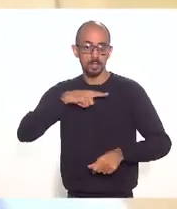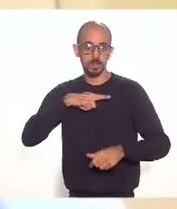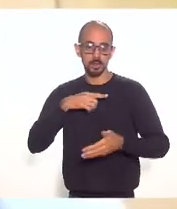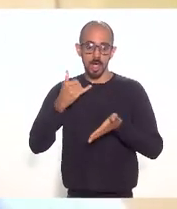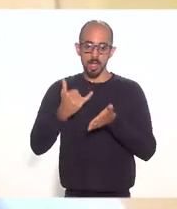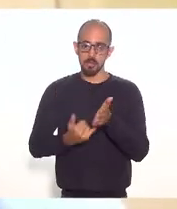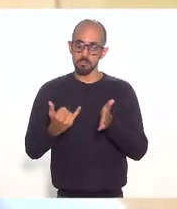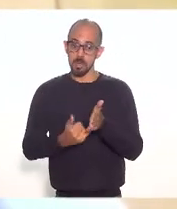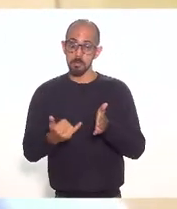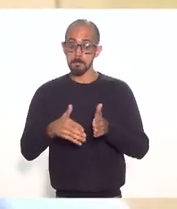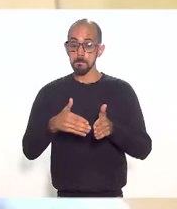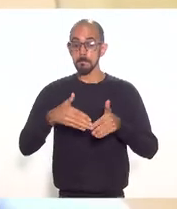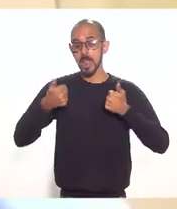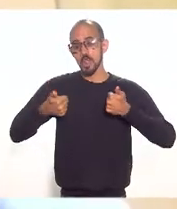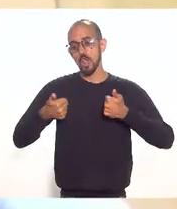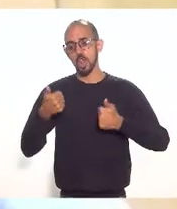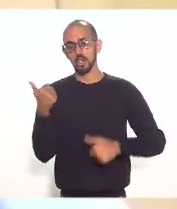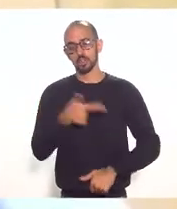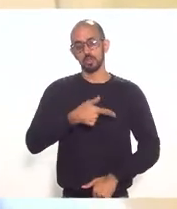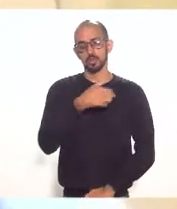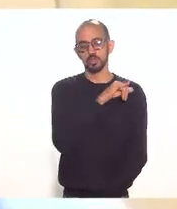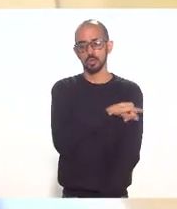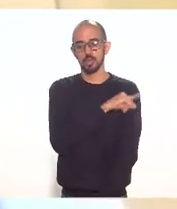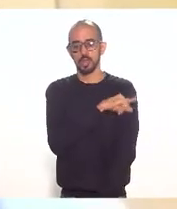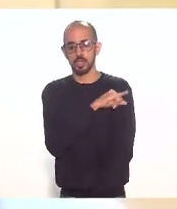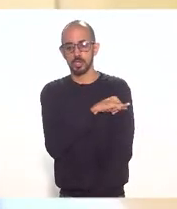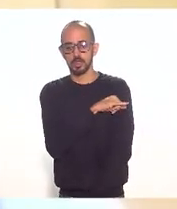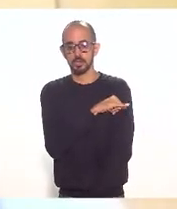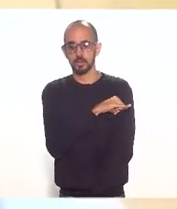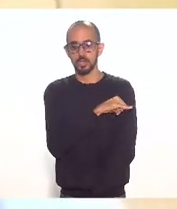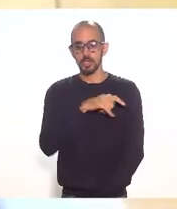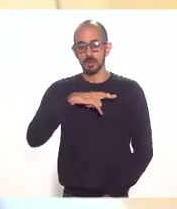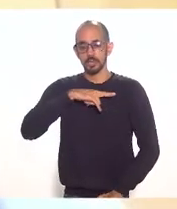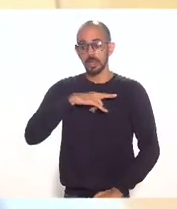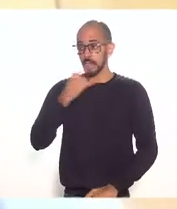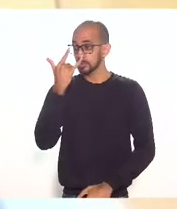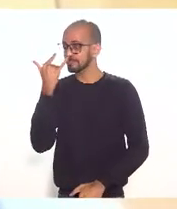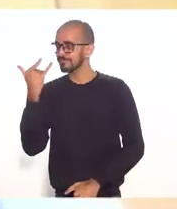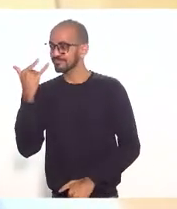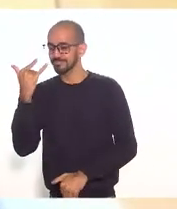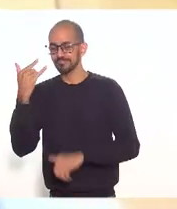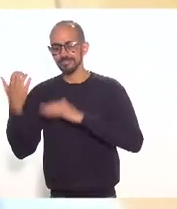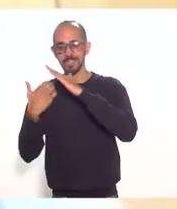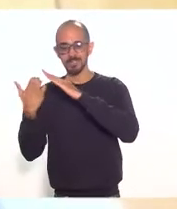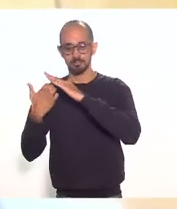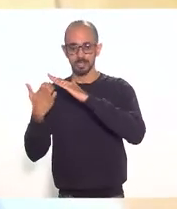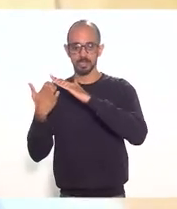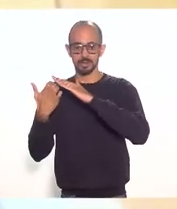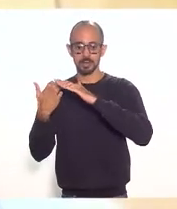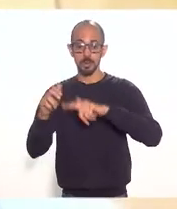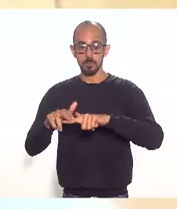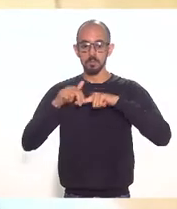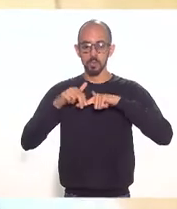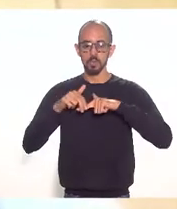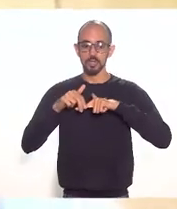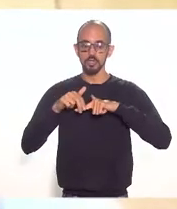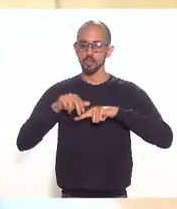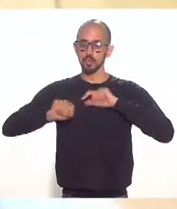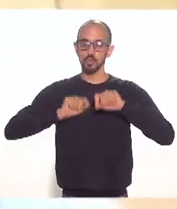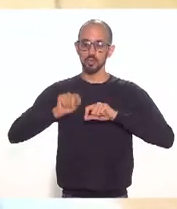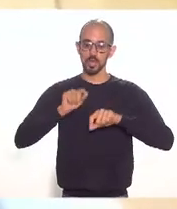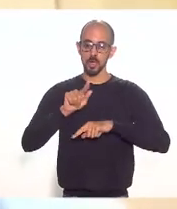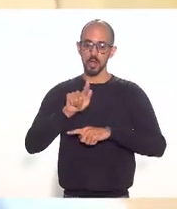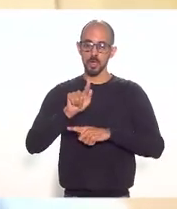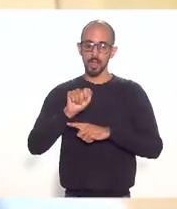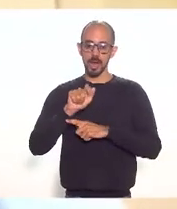e fiscais melhores do que o Rio de Janeiro para a atração desses voos. Com isso, o nosso principal hub internacional, que o aeroporto do